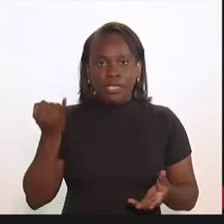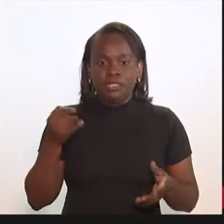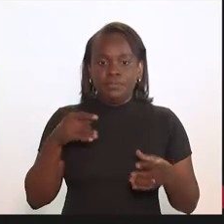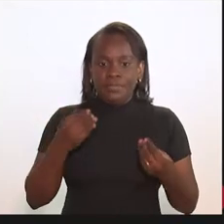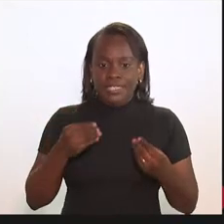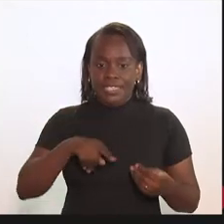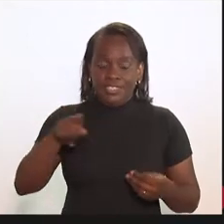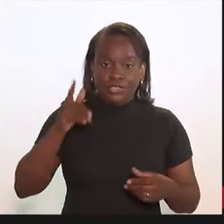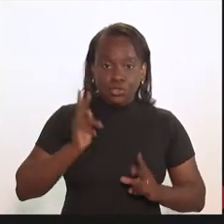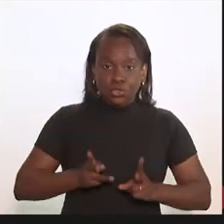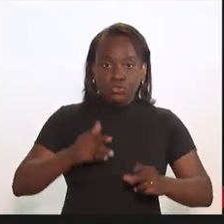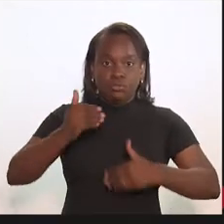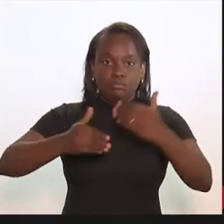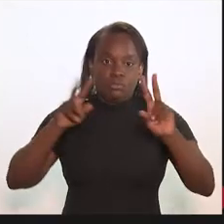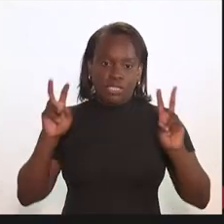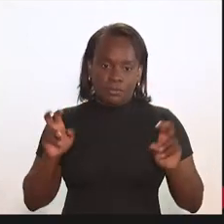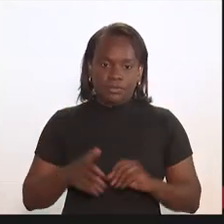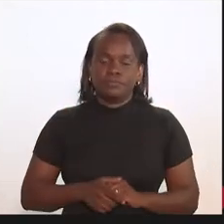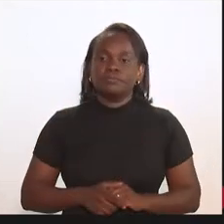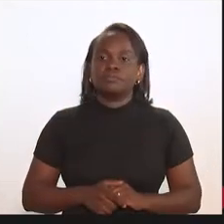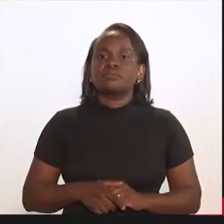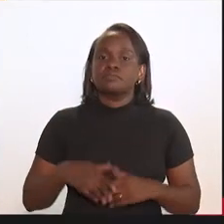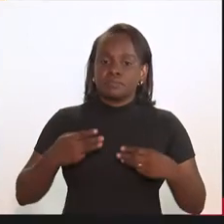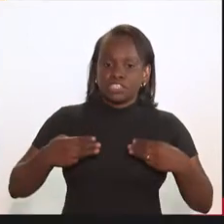fundamentais para a gente poder avançar nesse tema.